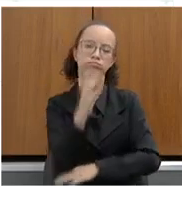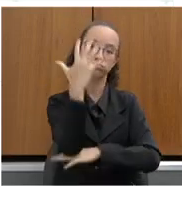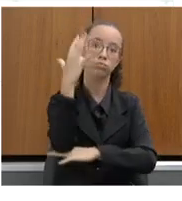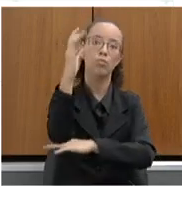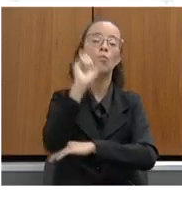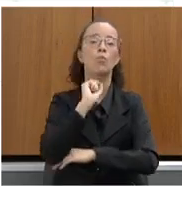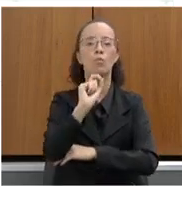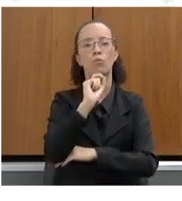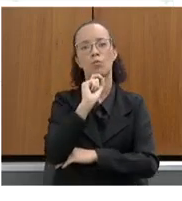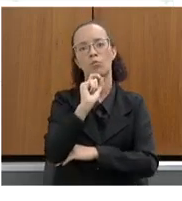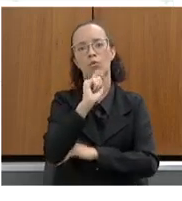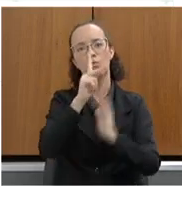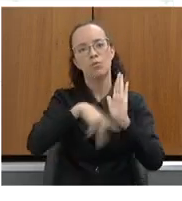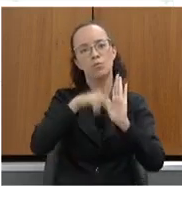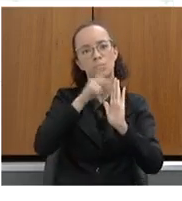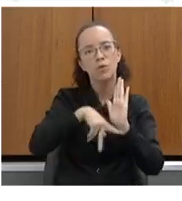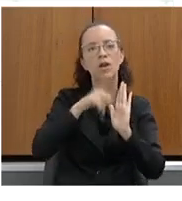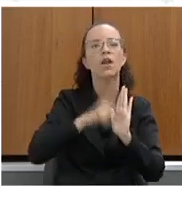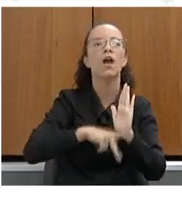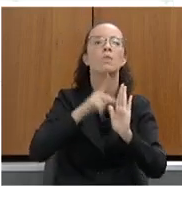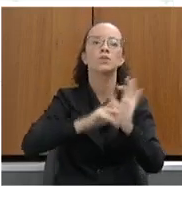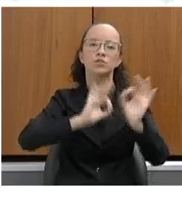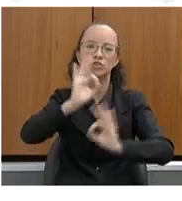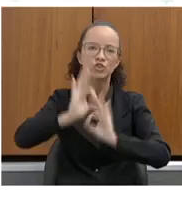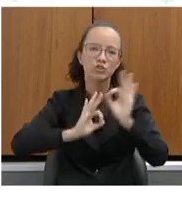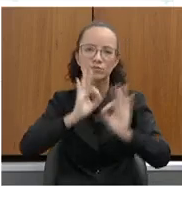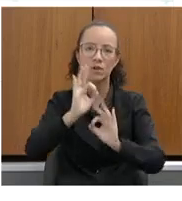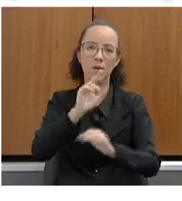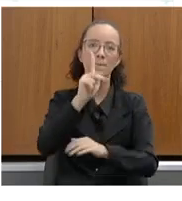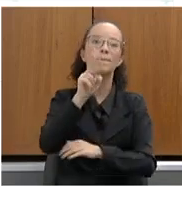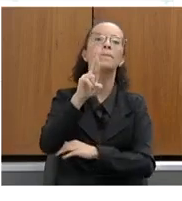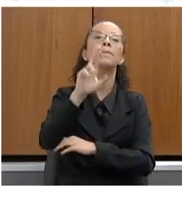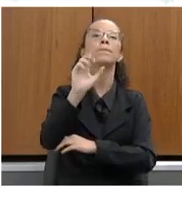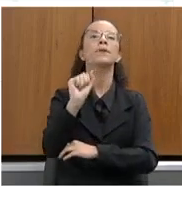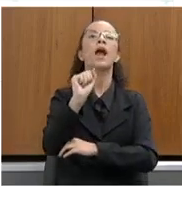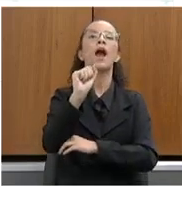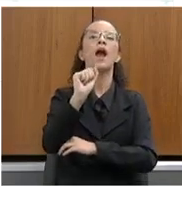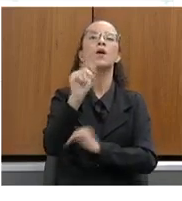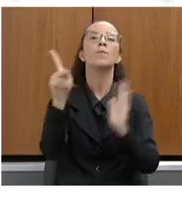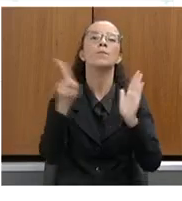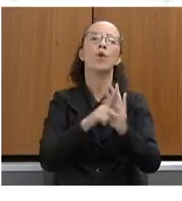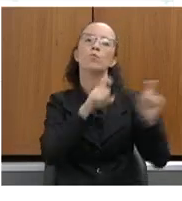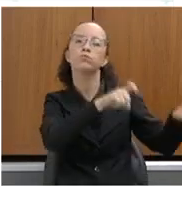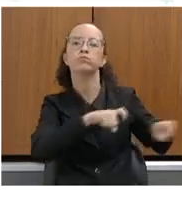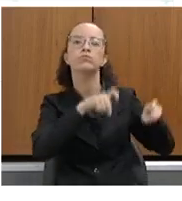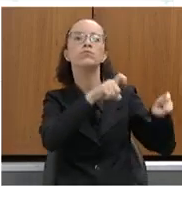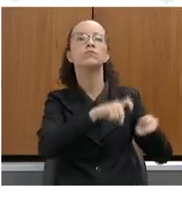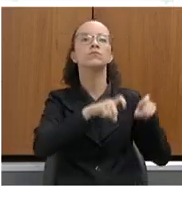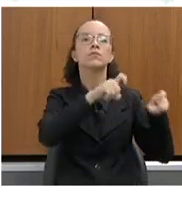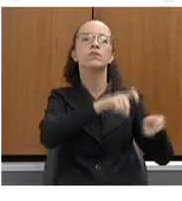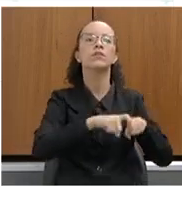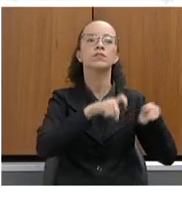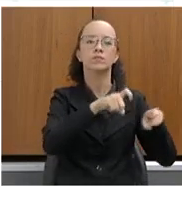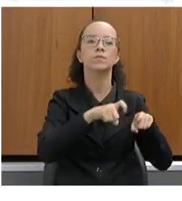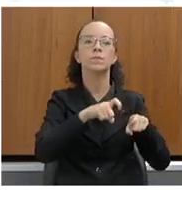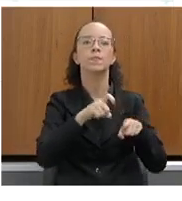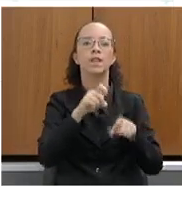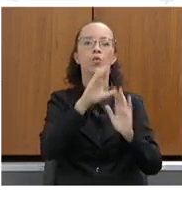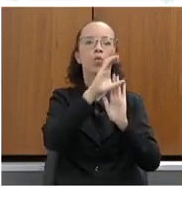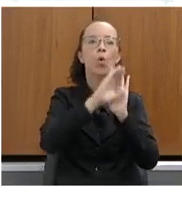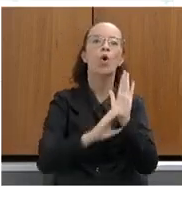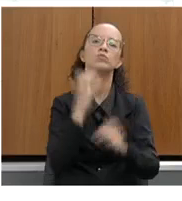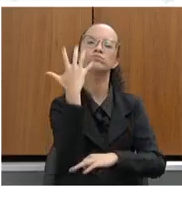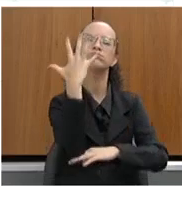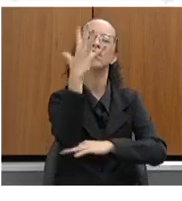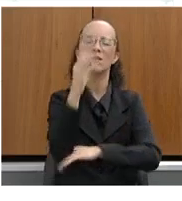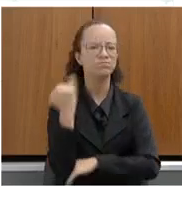é a implementação do Programa de Regularização Ambiental, o PRA, em propriedades rurais. Esse é um instrumento decorrente do Código Florestal e